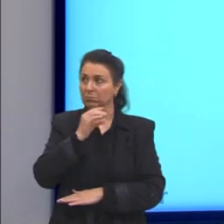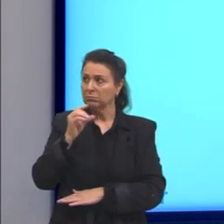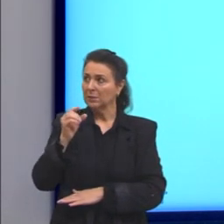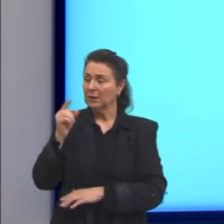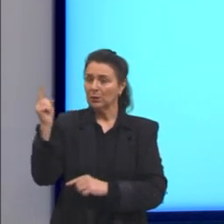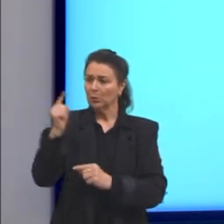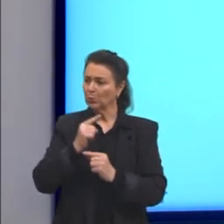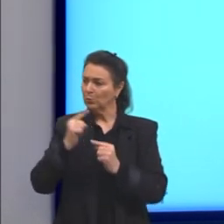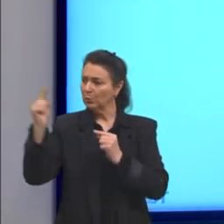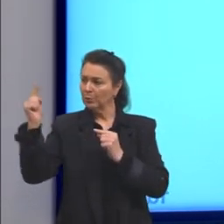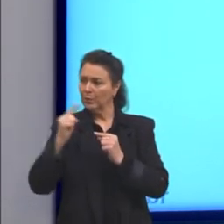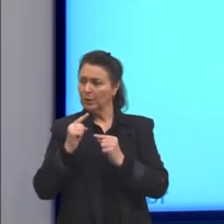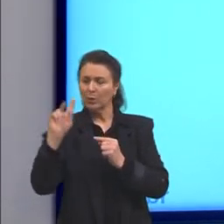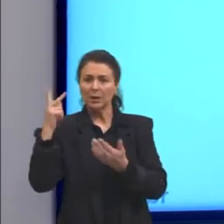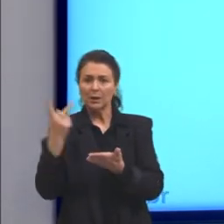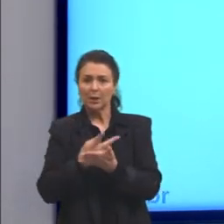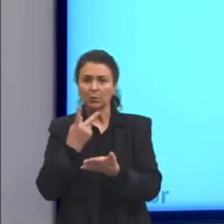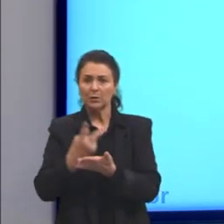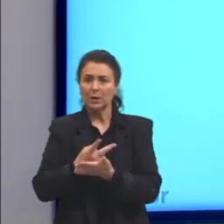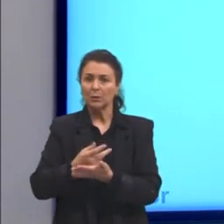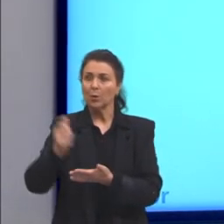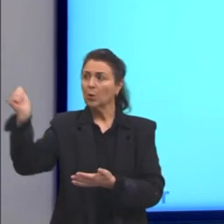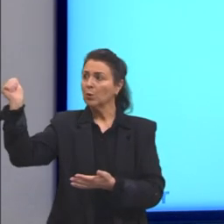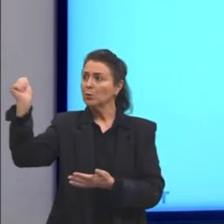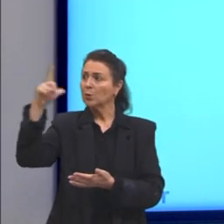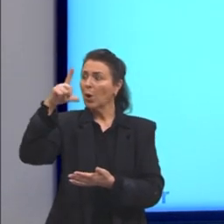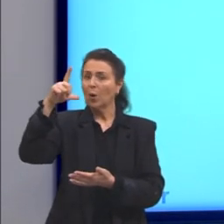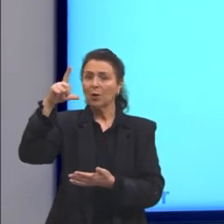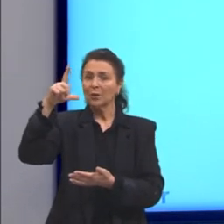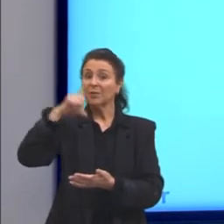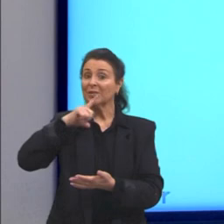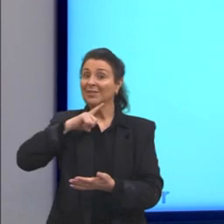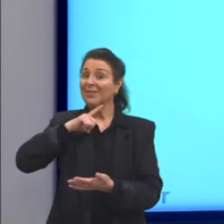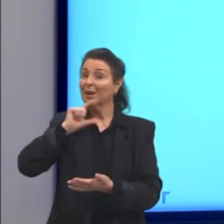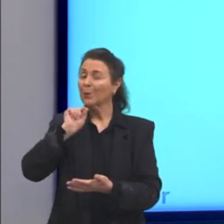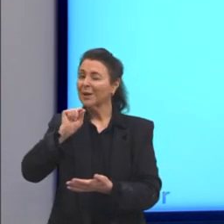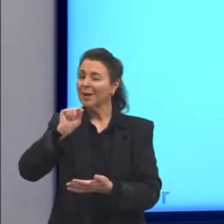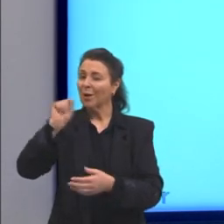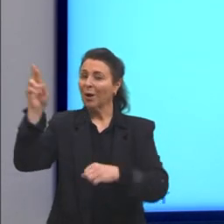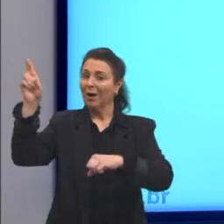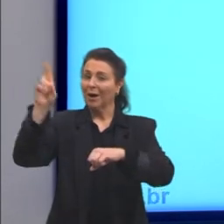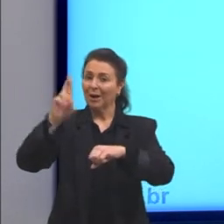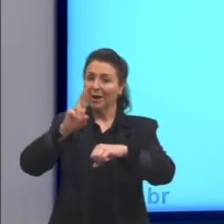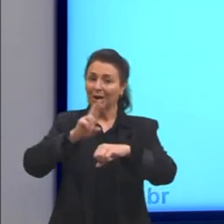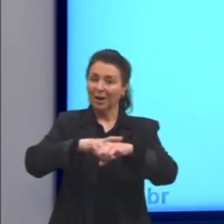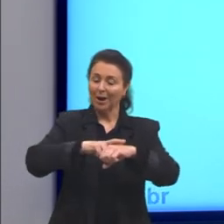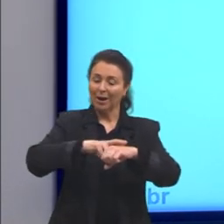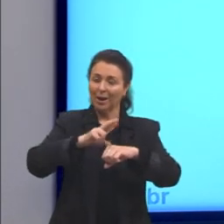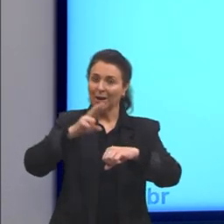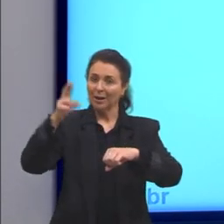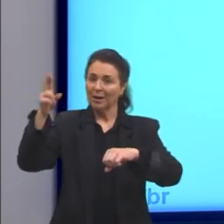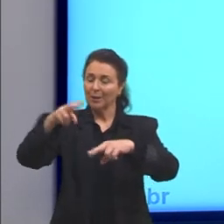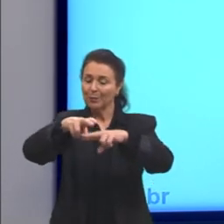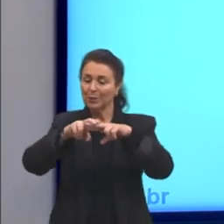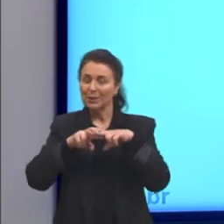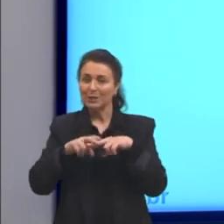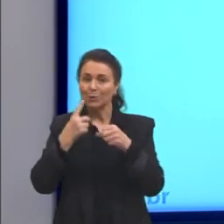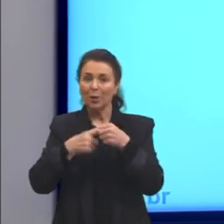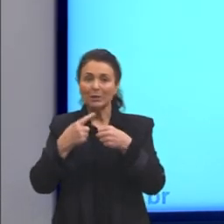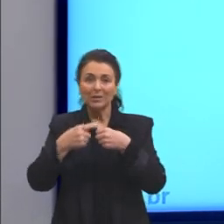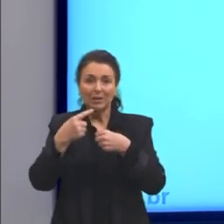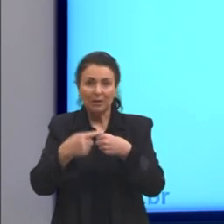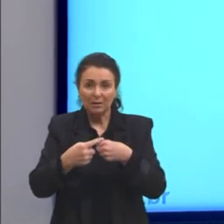Ilha de Calor, o está acontecendo? O sol emite o quê? Radiação. Por isso que essa cidade aqui acaba sendo muito